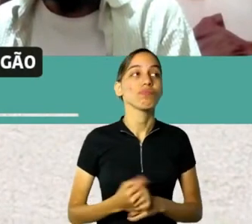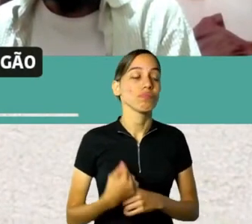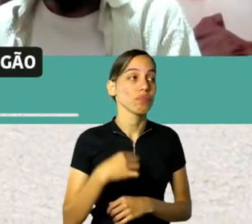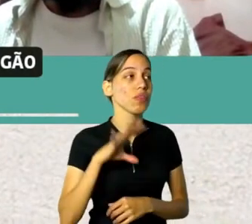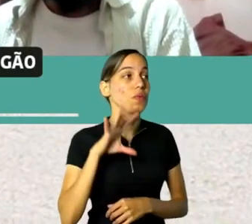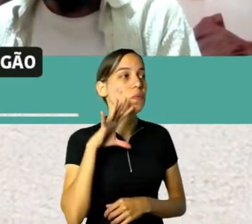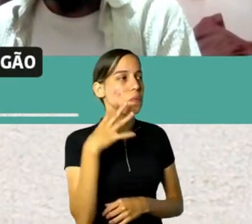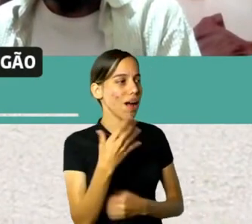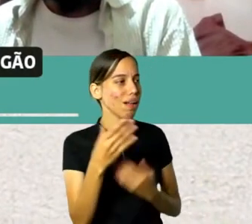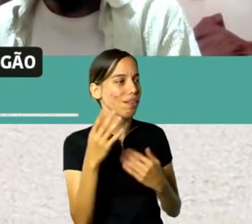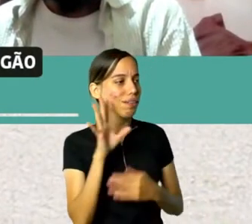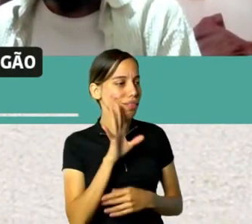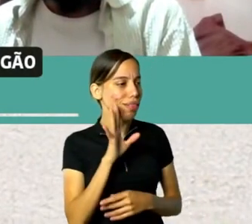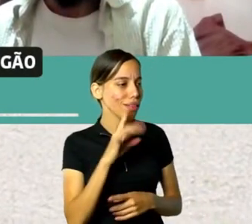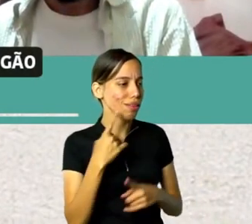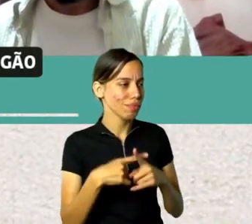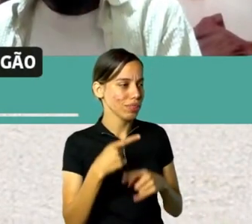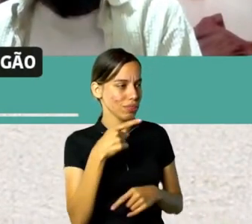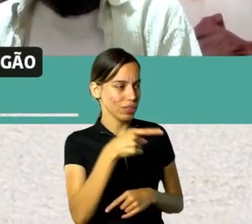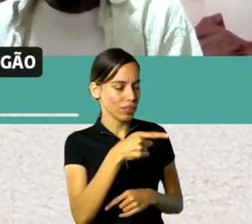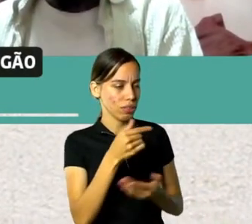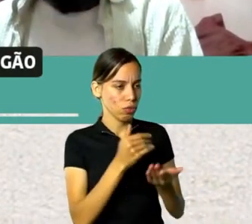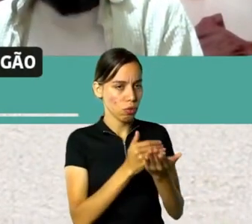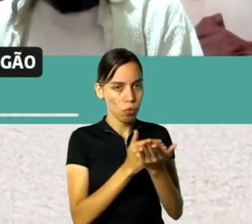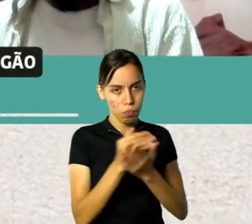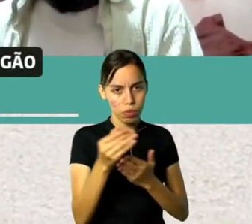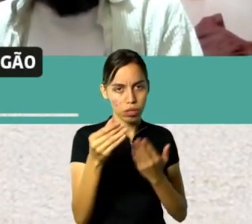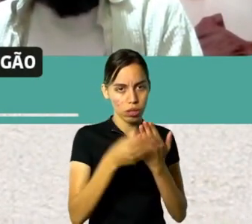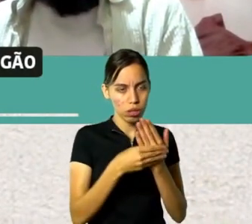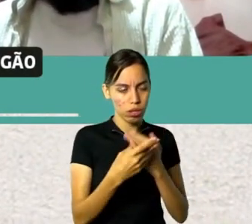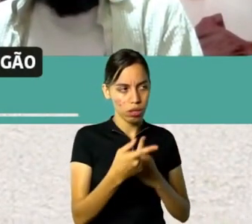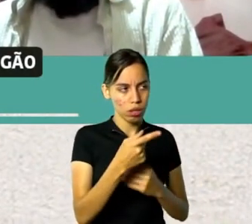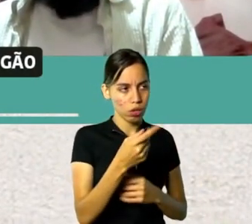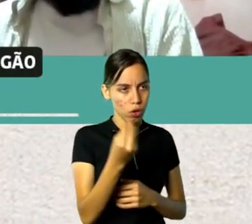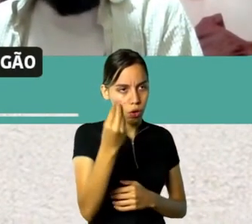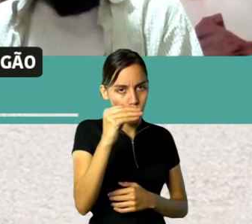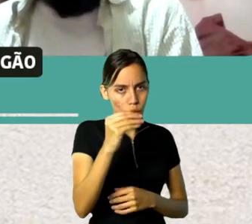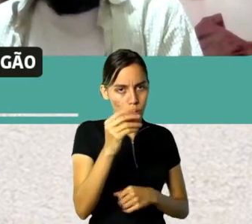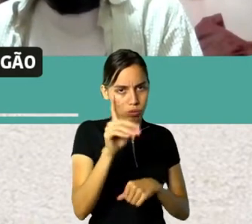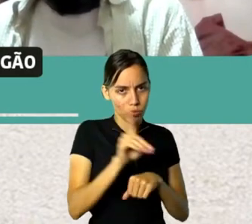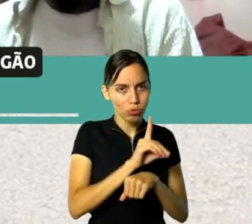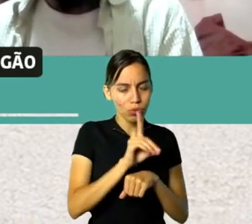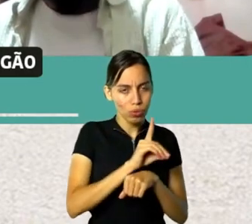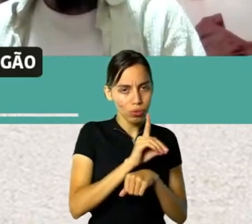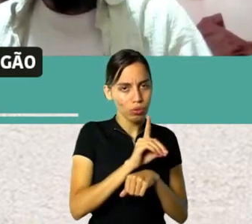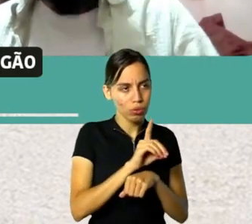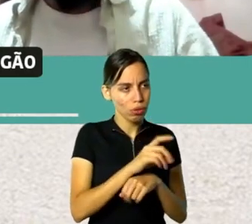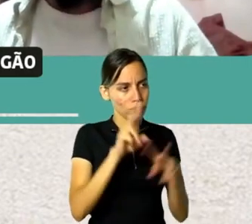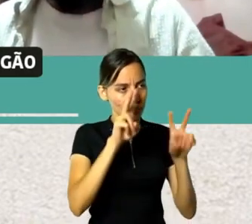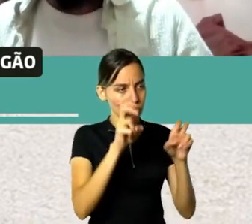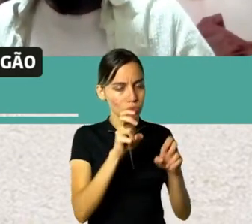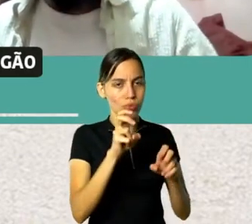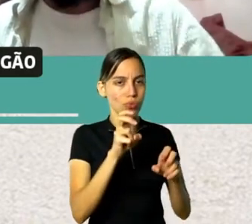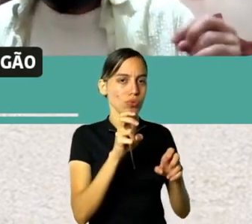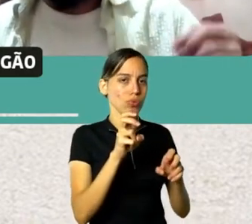também você coloca um glossário dos movimentos artísticos. É, para não ficar chato aquela coisa de pé de página, para